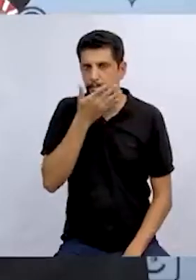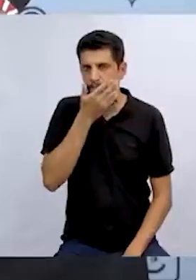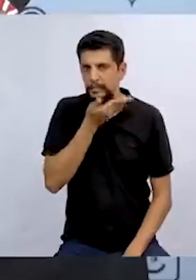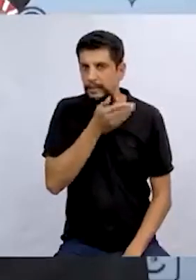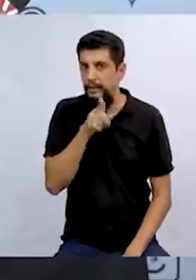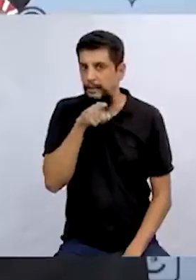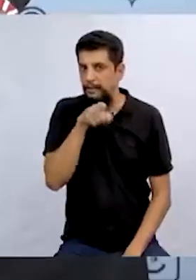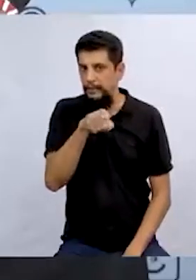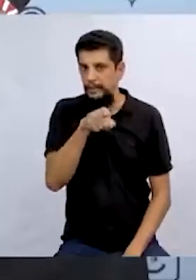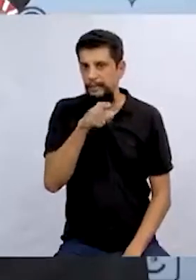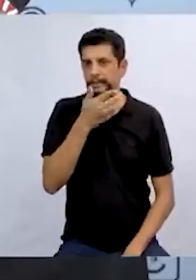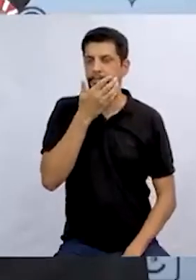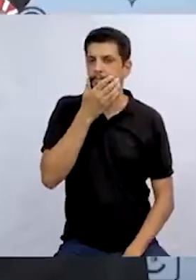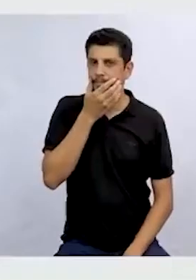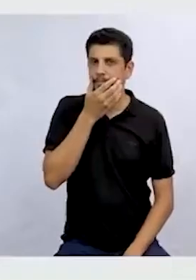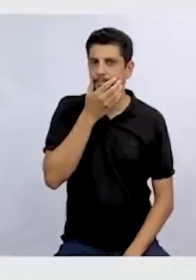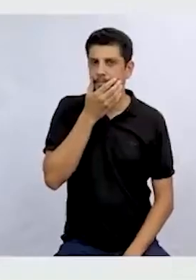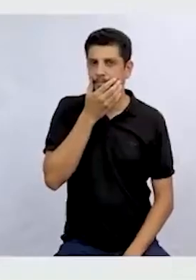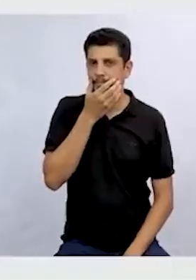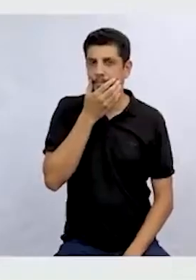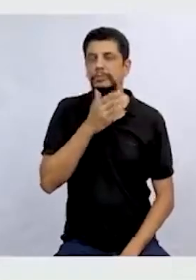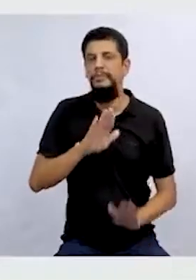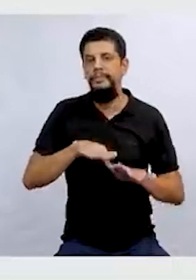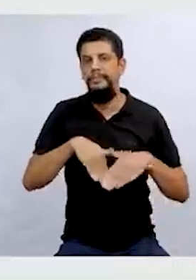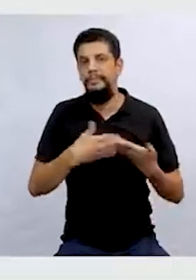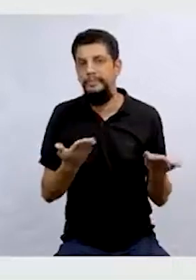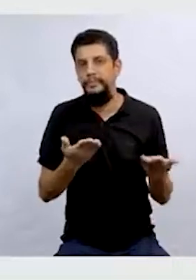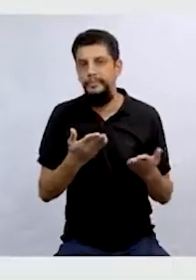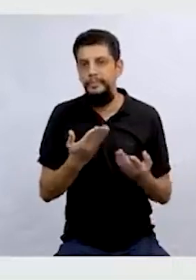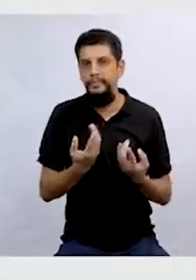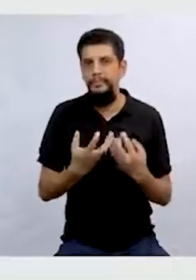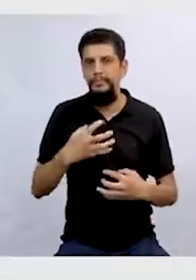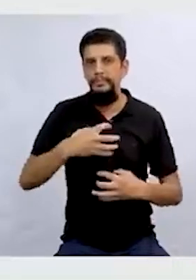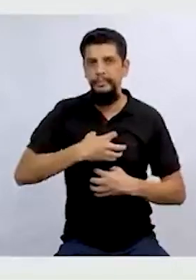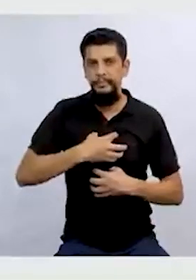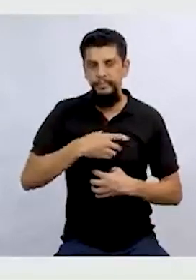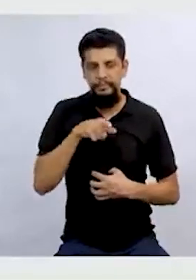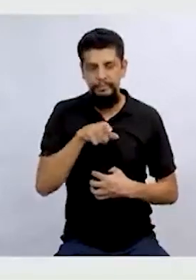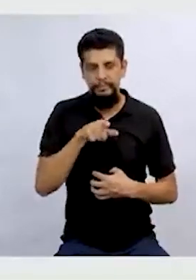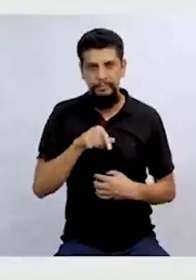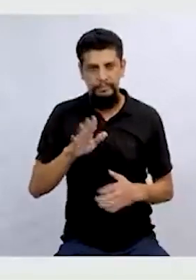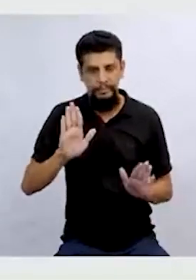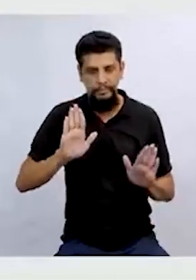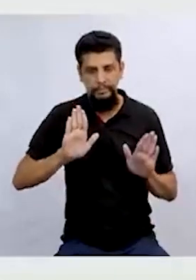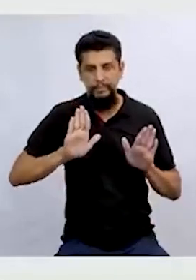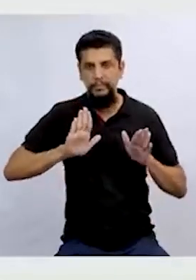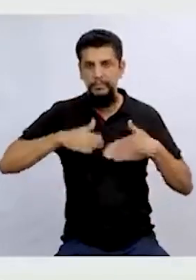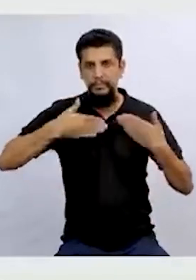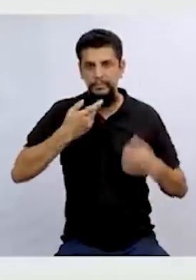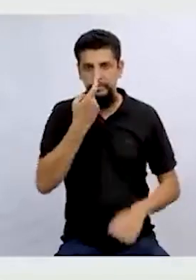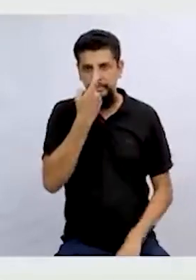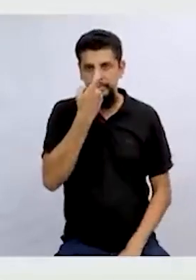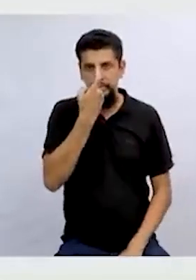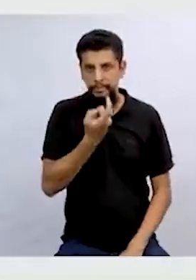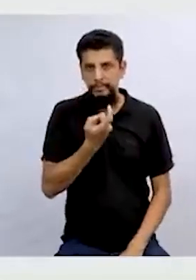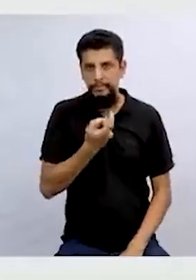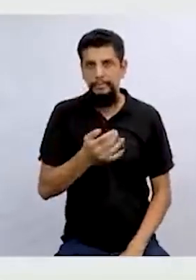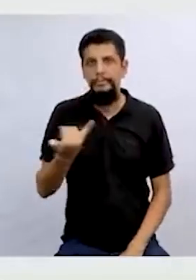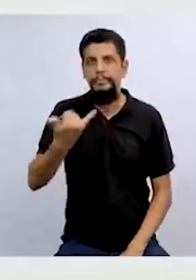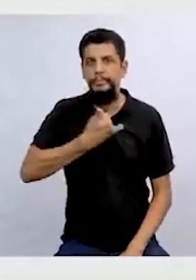fosse você. E aí, de que maneira você iria assustar a bruxa?